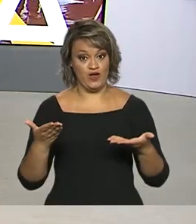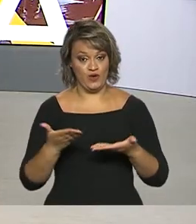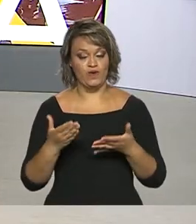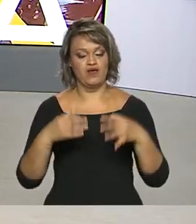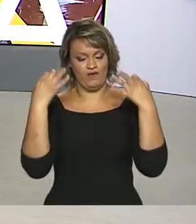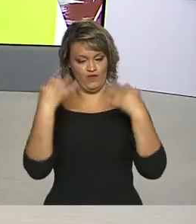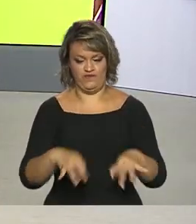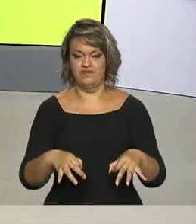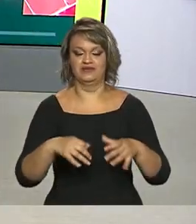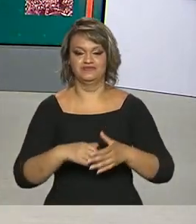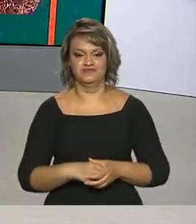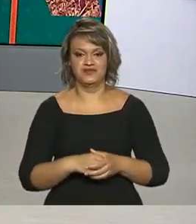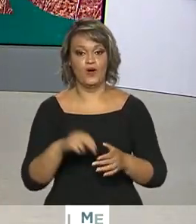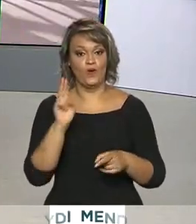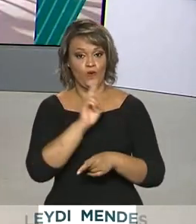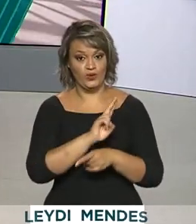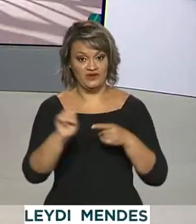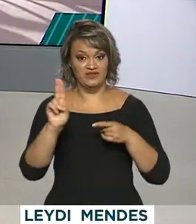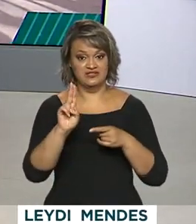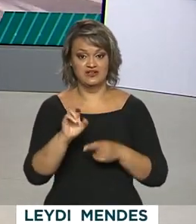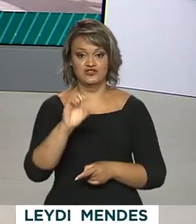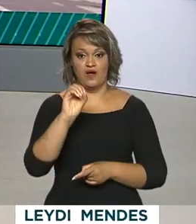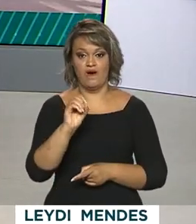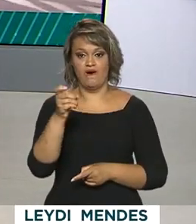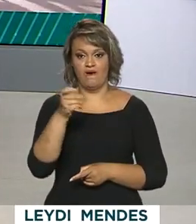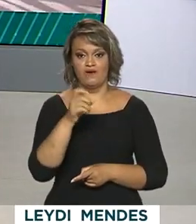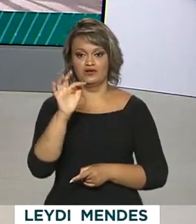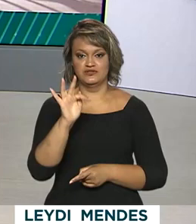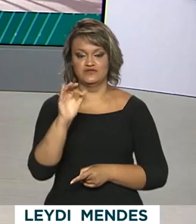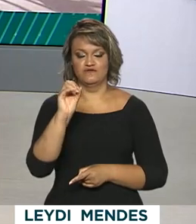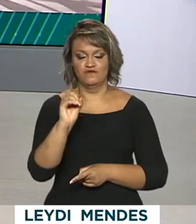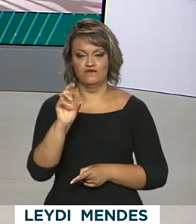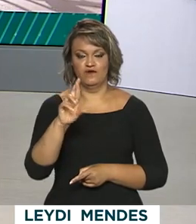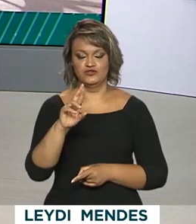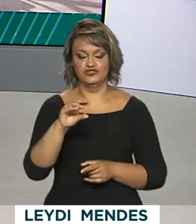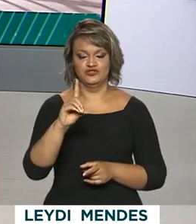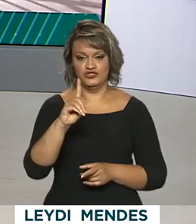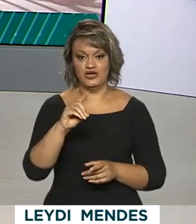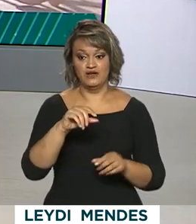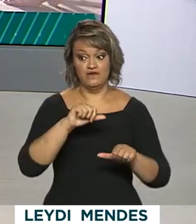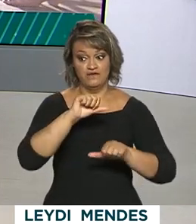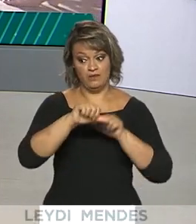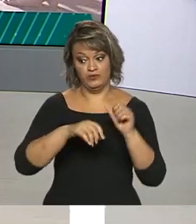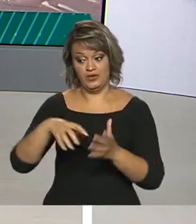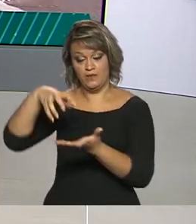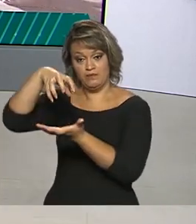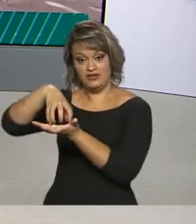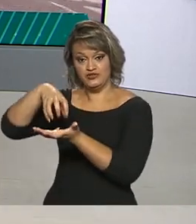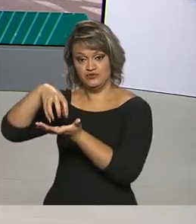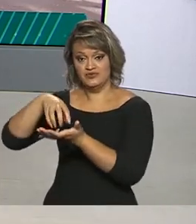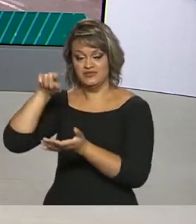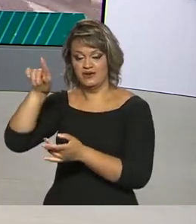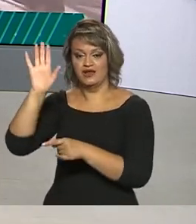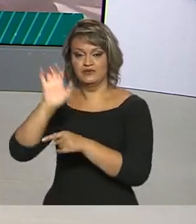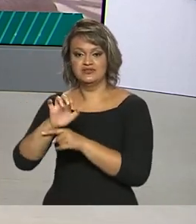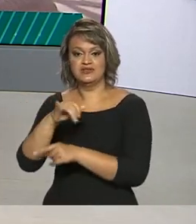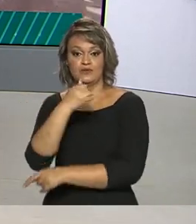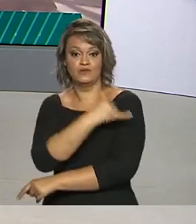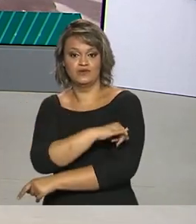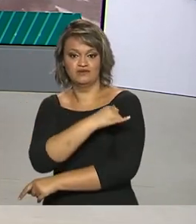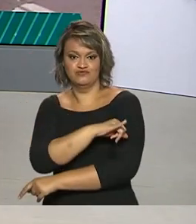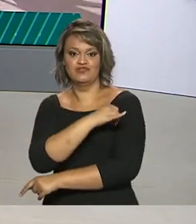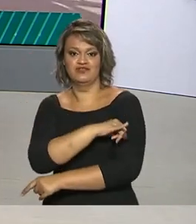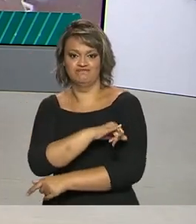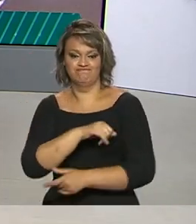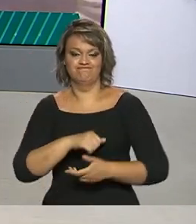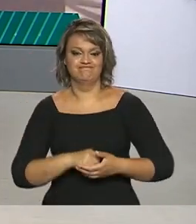oficial. A Universidade Britânica de Oxford vai instalar a primeira unidade de pesquisa da instituição nas Américas, no